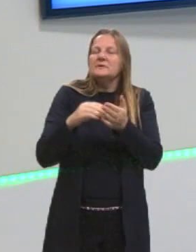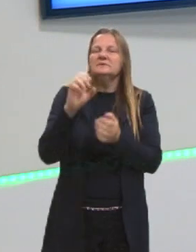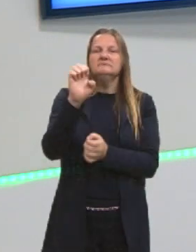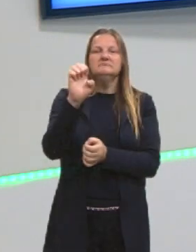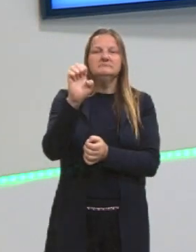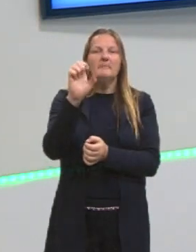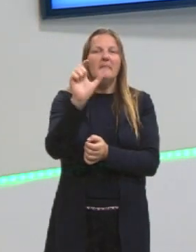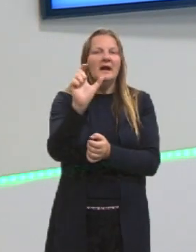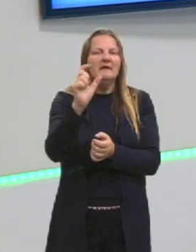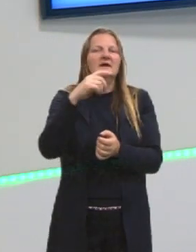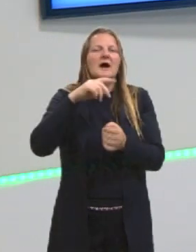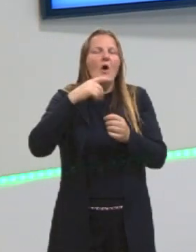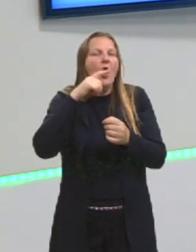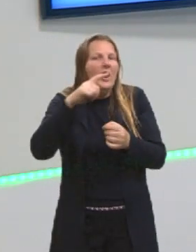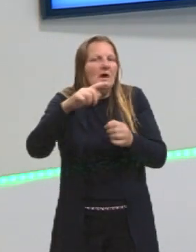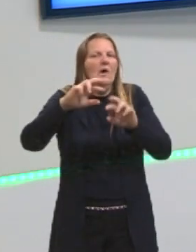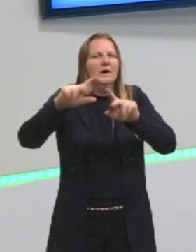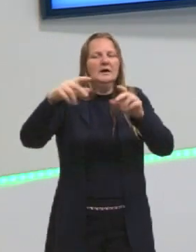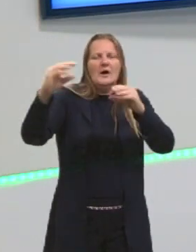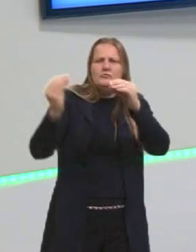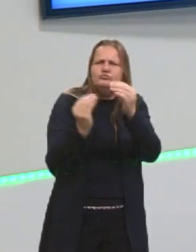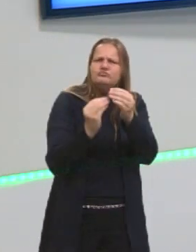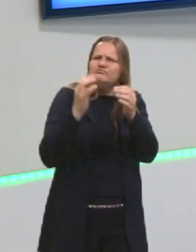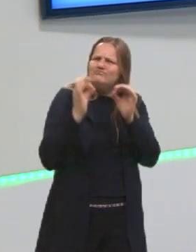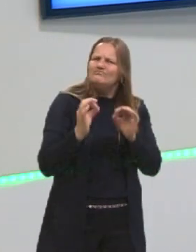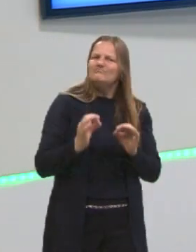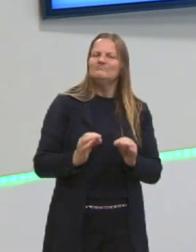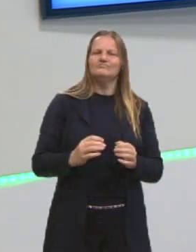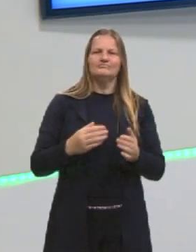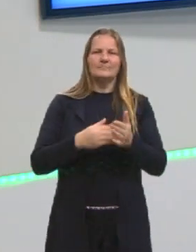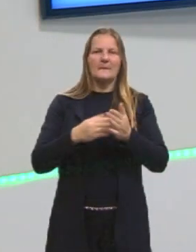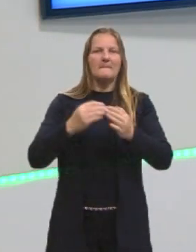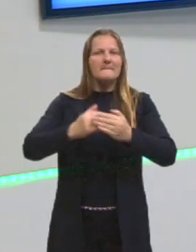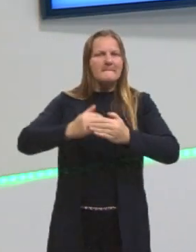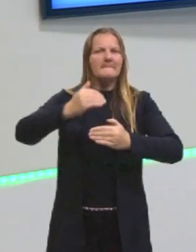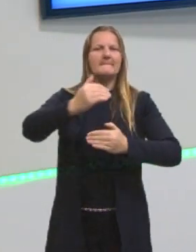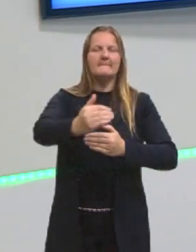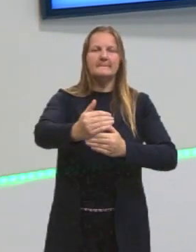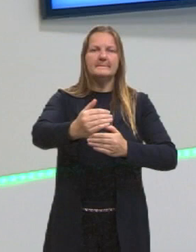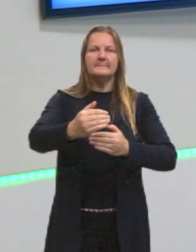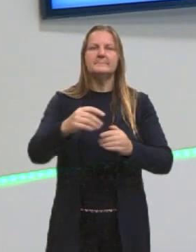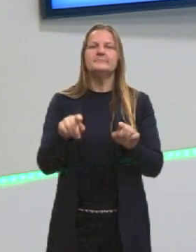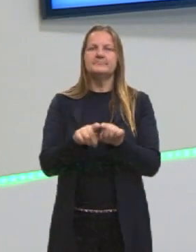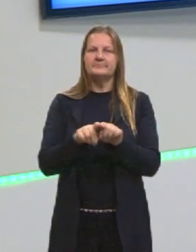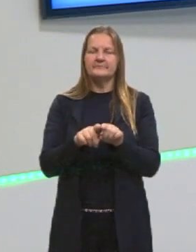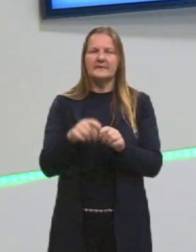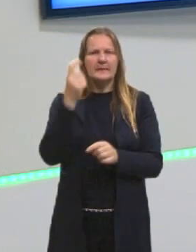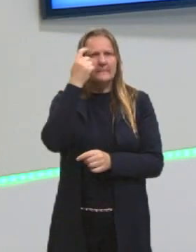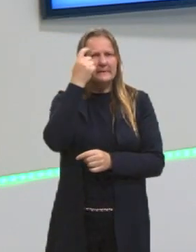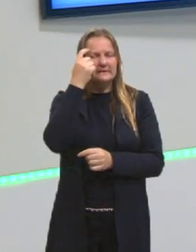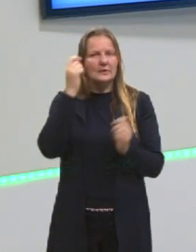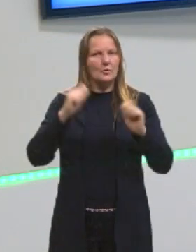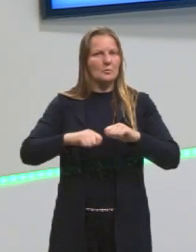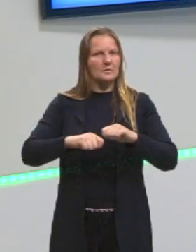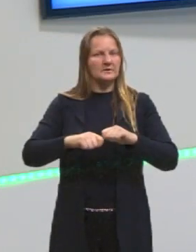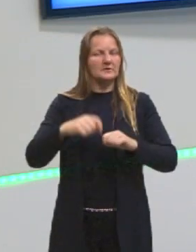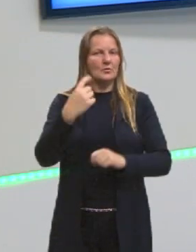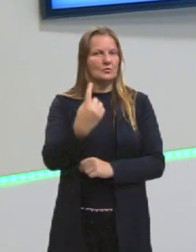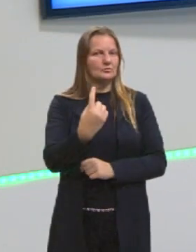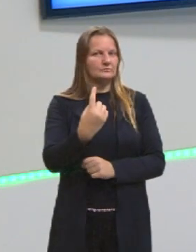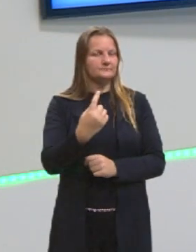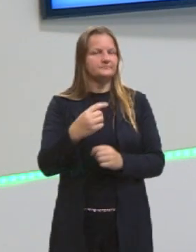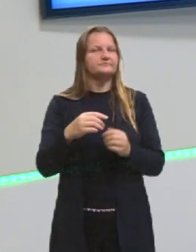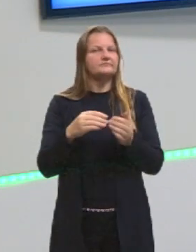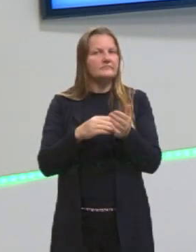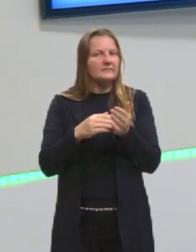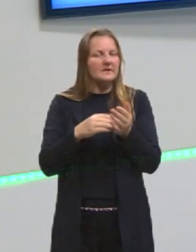alinhar esses pontos para que eles não fiquem soltos. E além disso, além de pensar na competência 1, a gente pensa nas